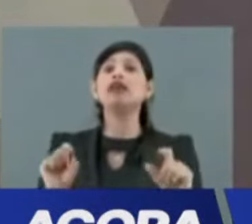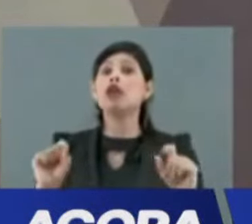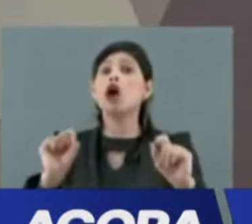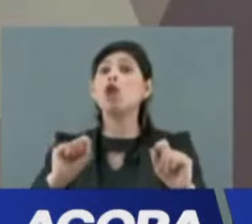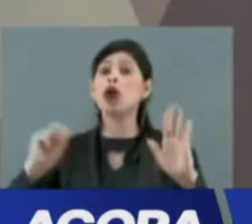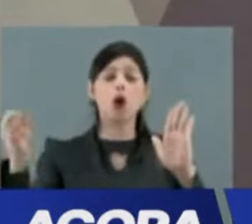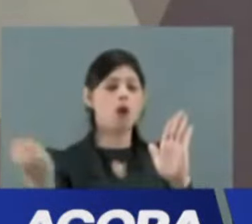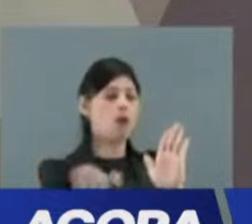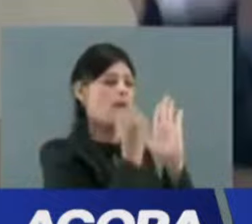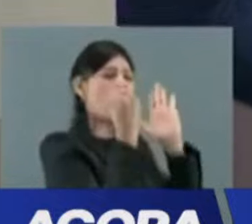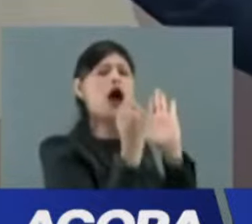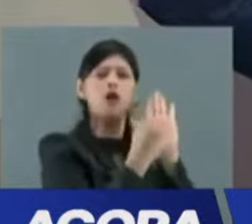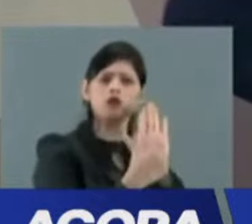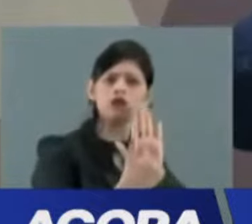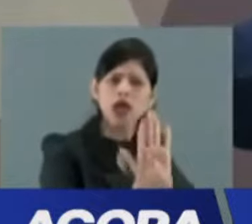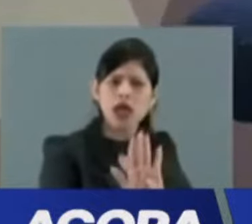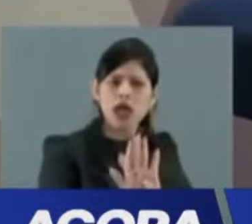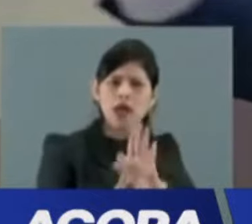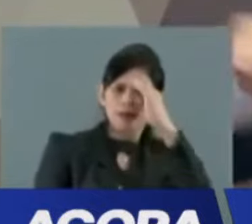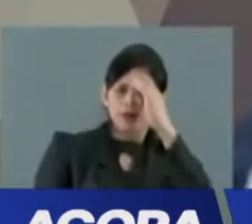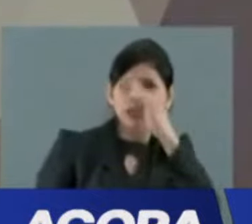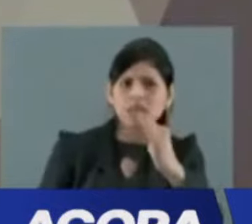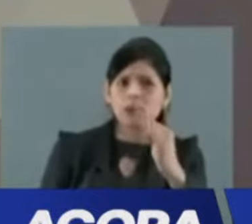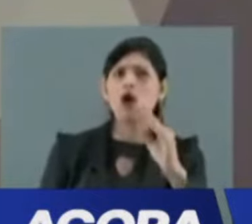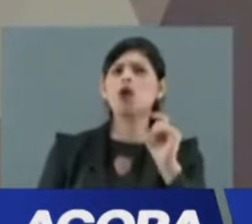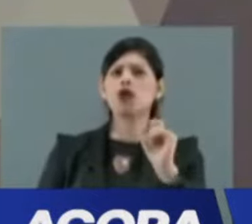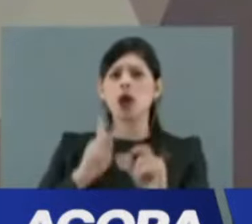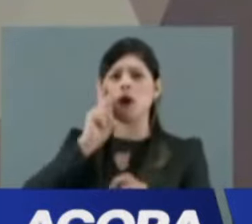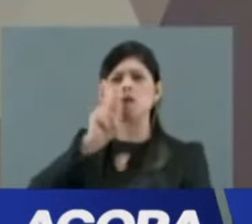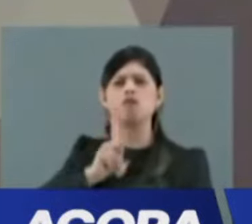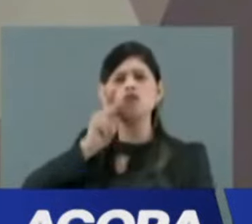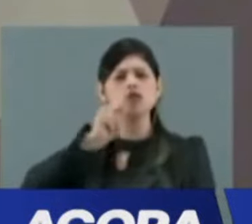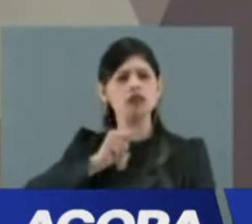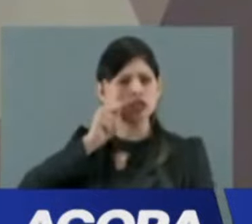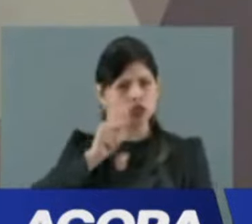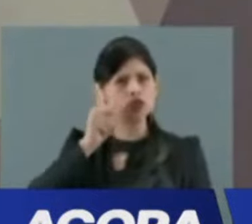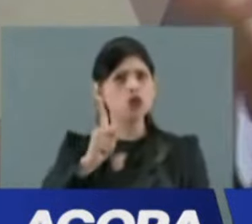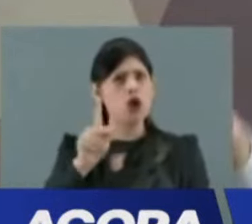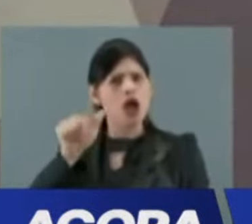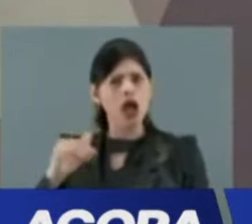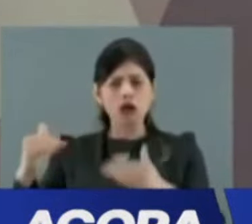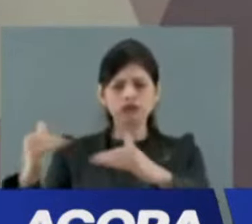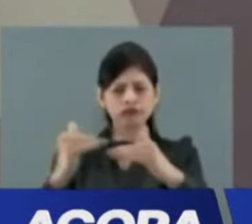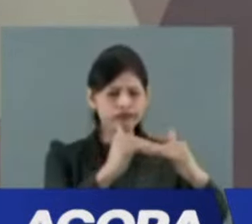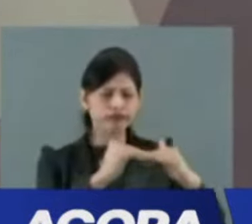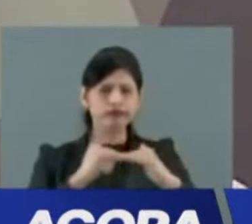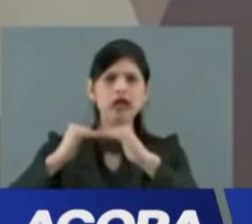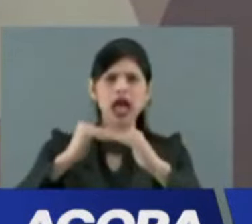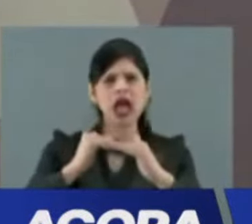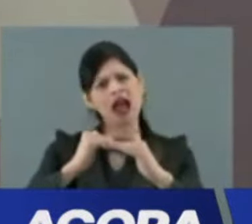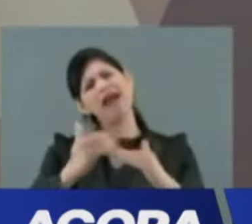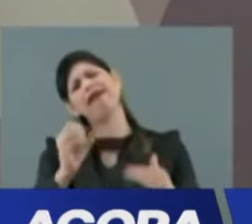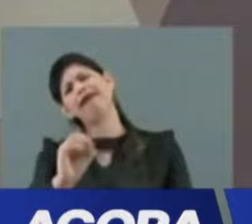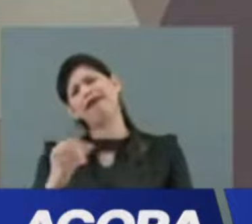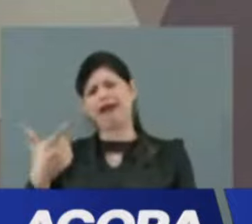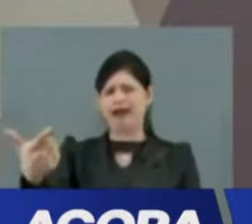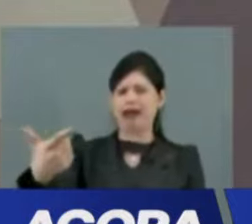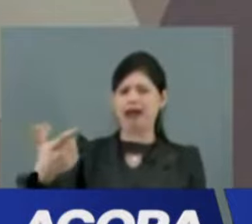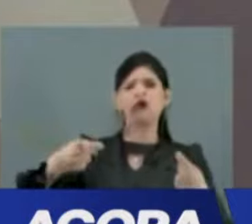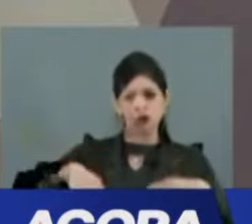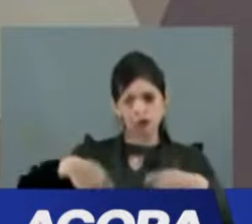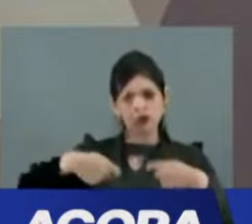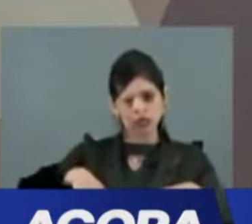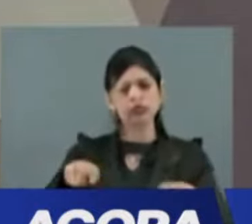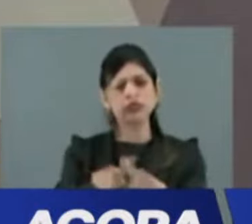fundamental em que a política é o espaço da pluralidade. O Poder Judiciário, claro que tem saberes e sabores